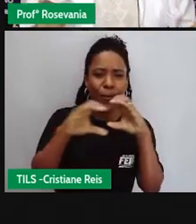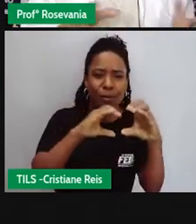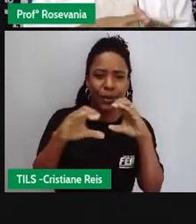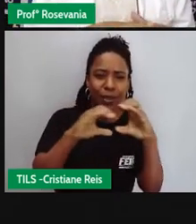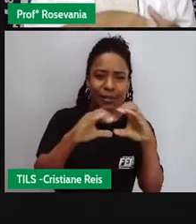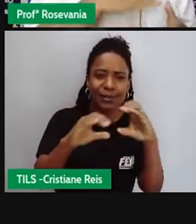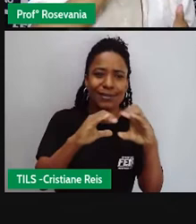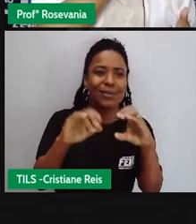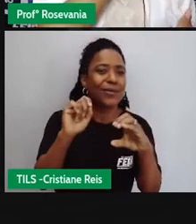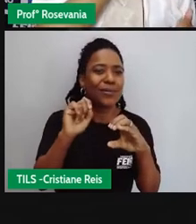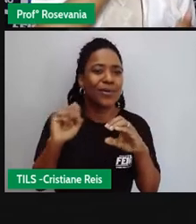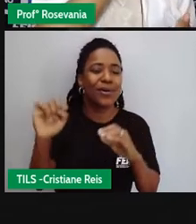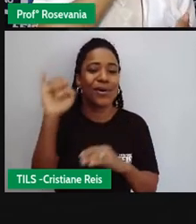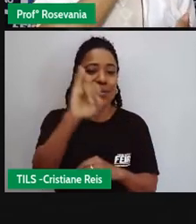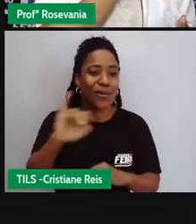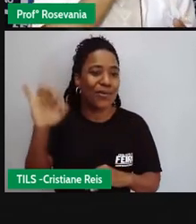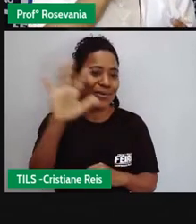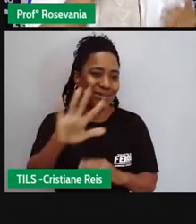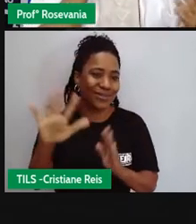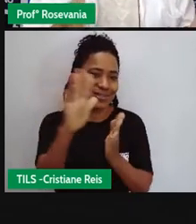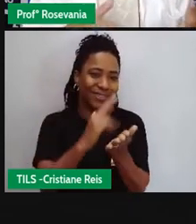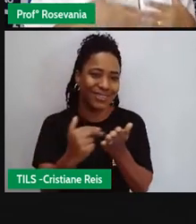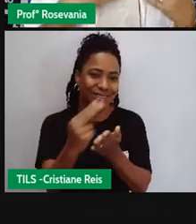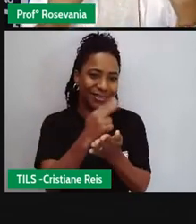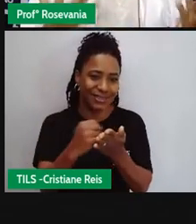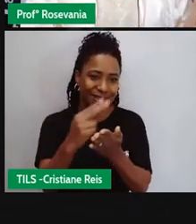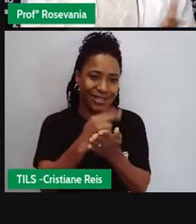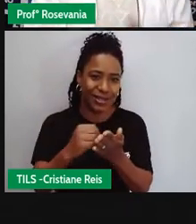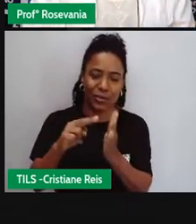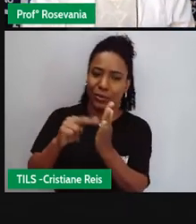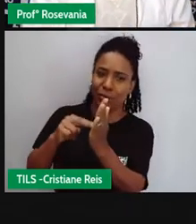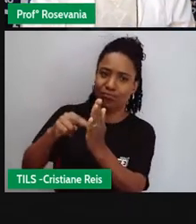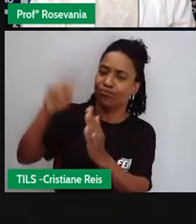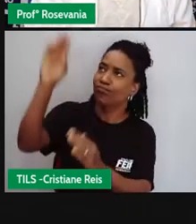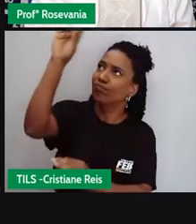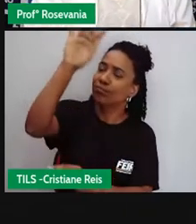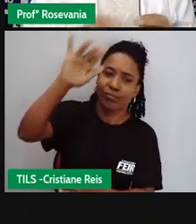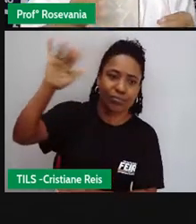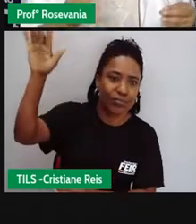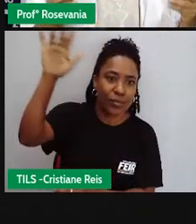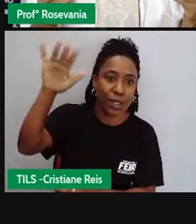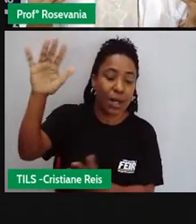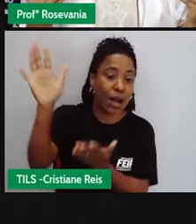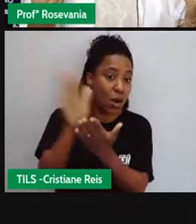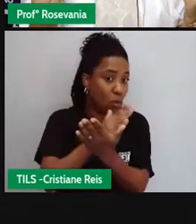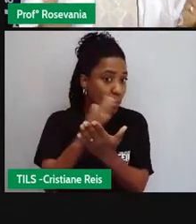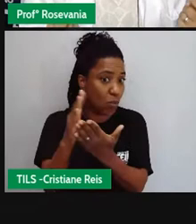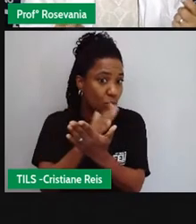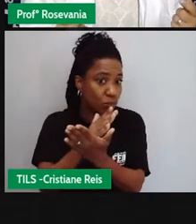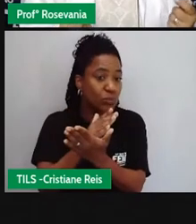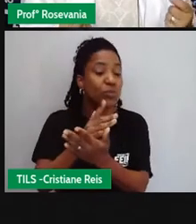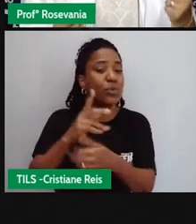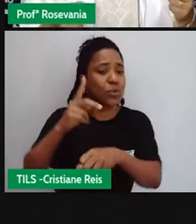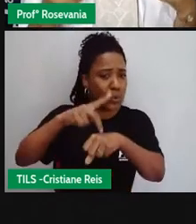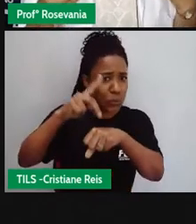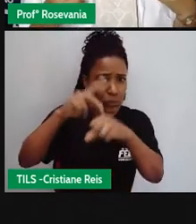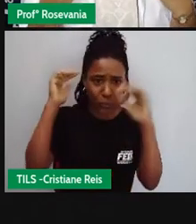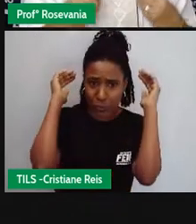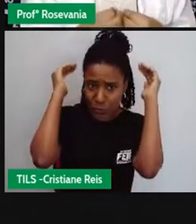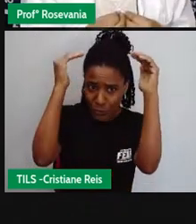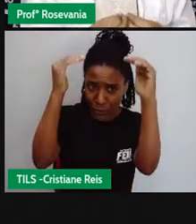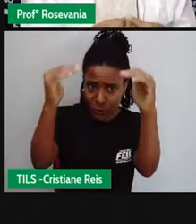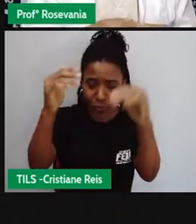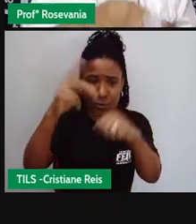esses desenhos. E essas pinturas rupestres, que permanecem até hoje, boa parte delas, algumas ainda até com um grau de